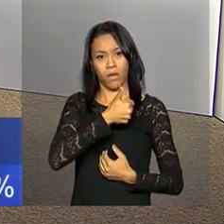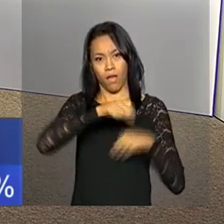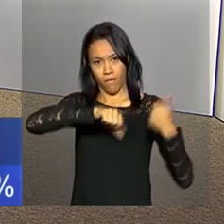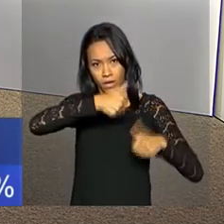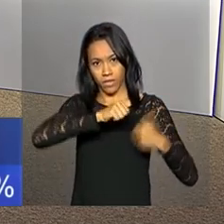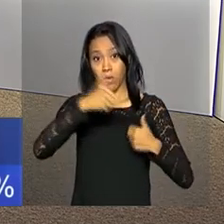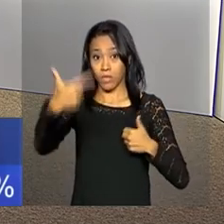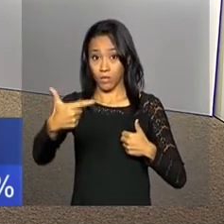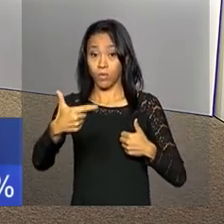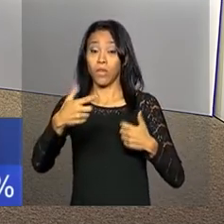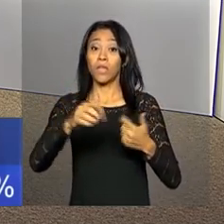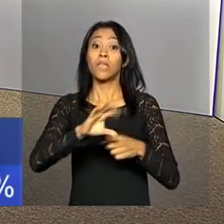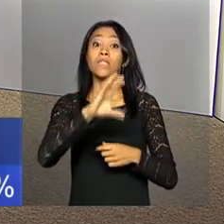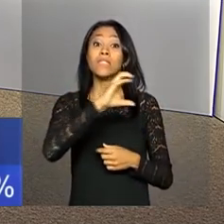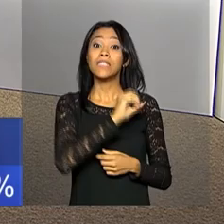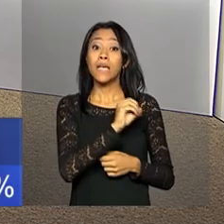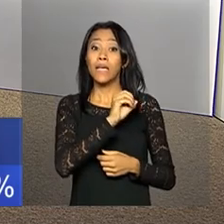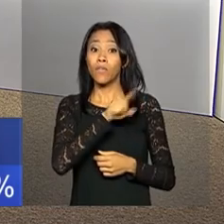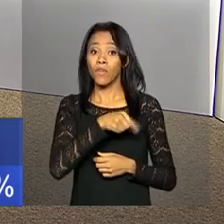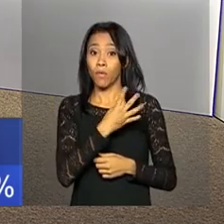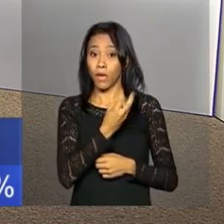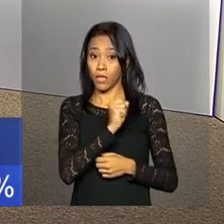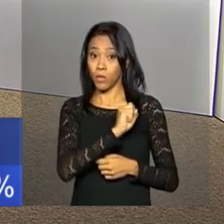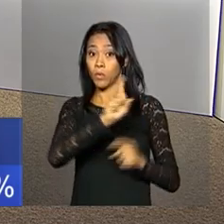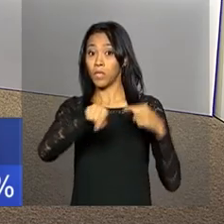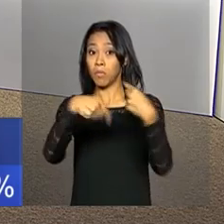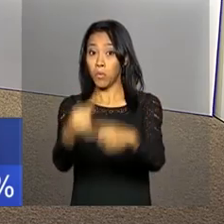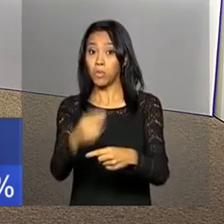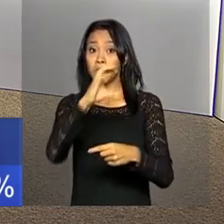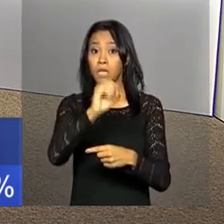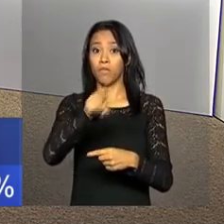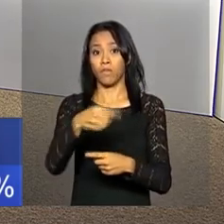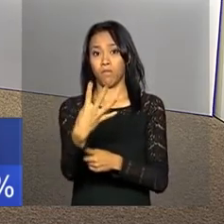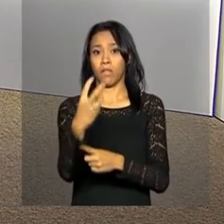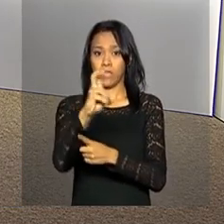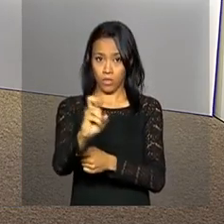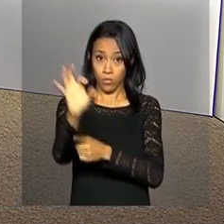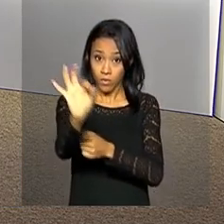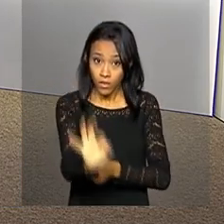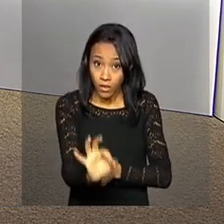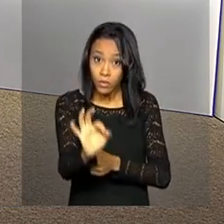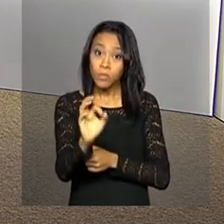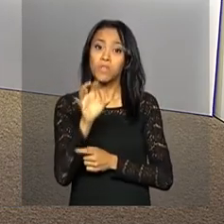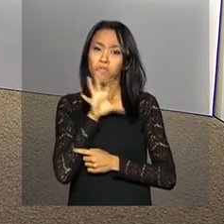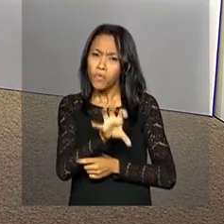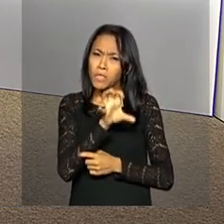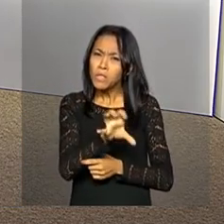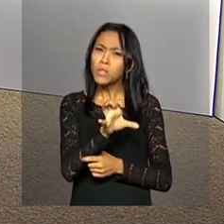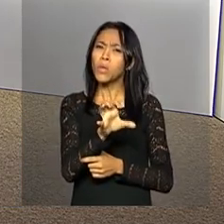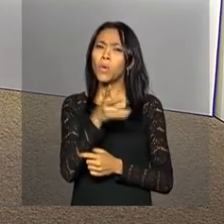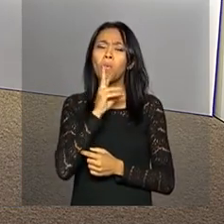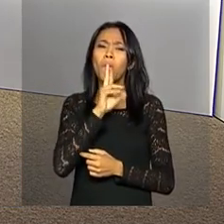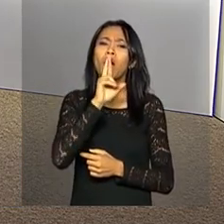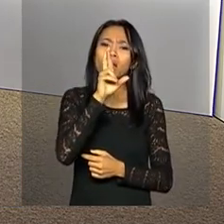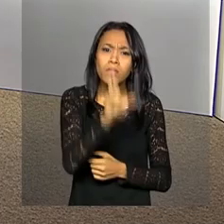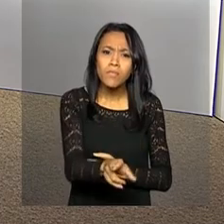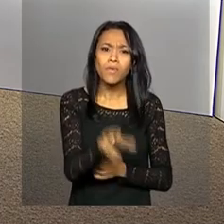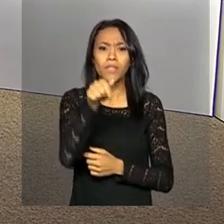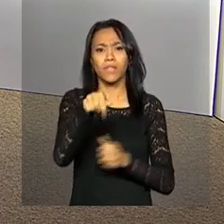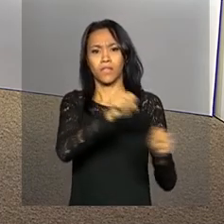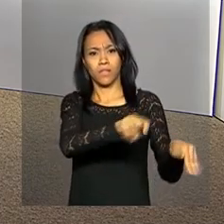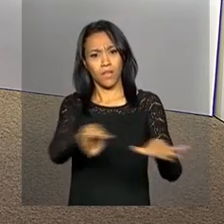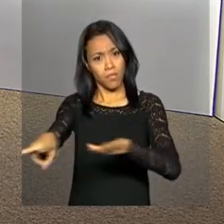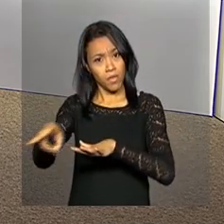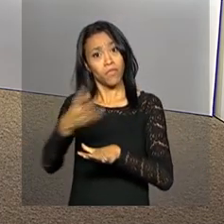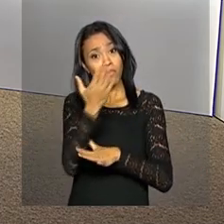ao passar de 0,48% para 0,45%. O que mais influenciou o resultado desta semana